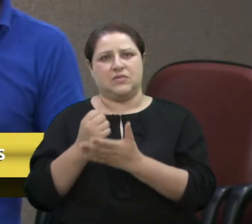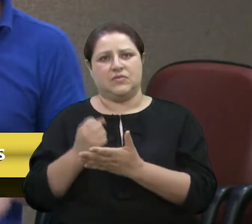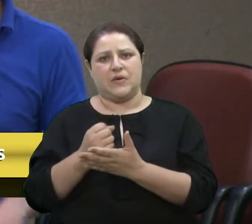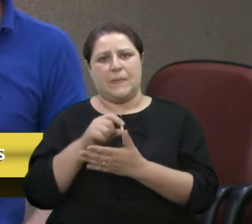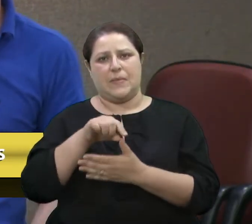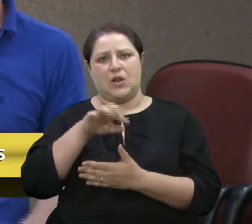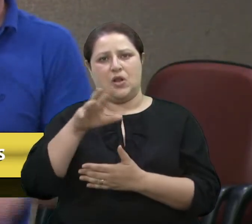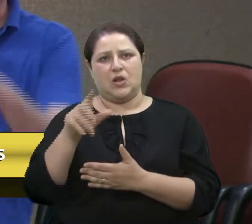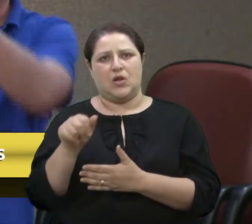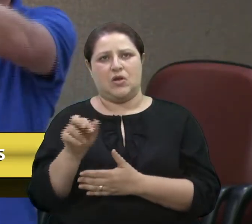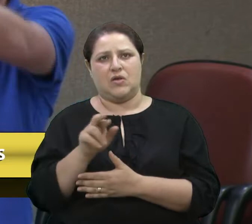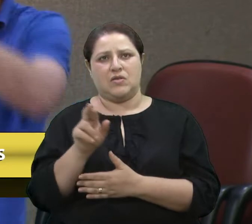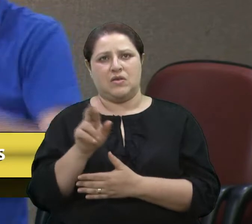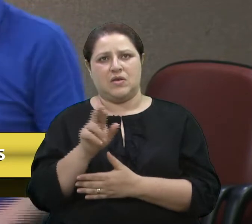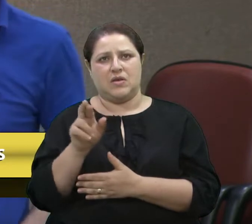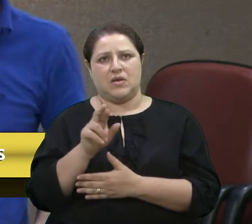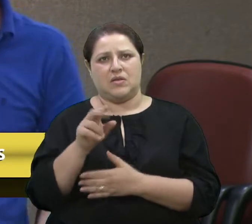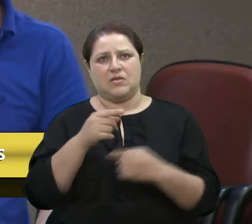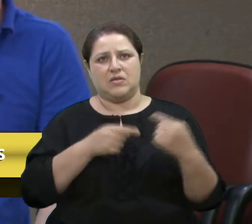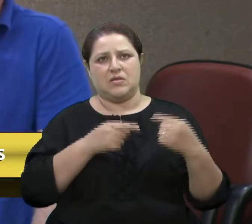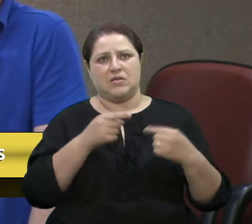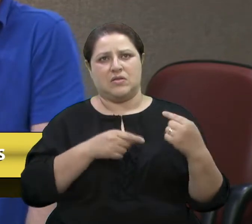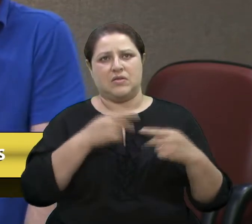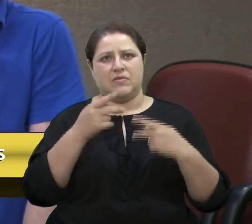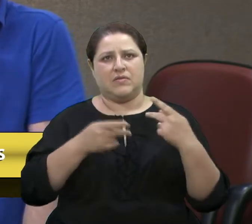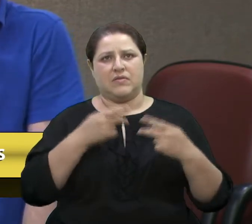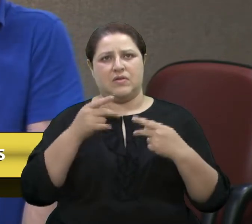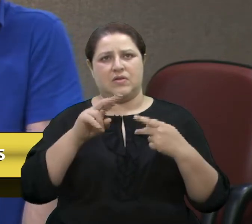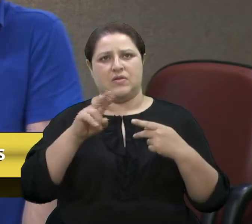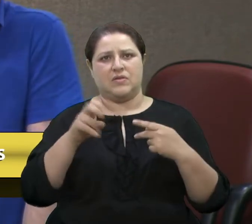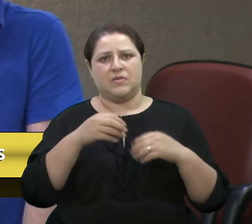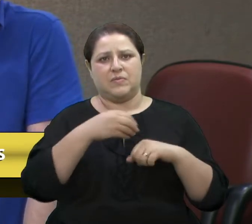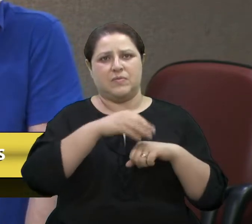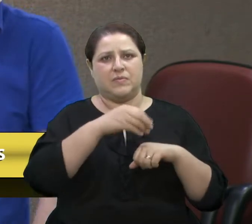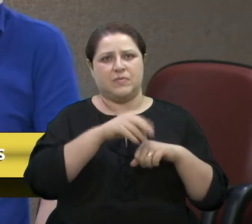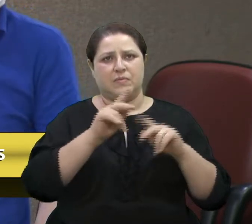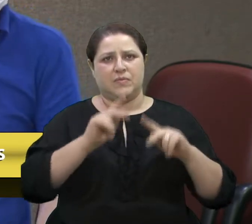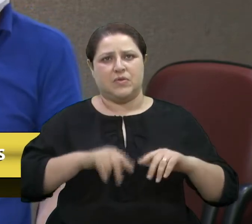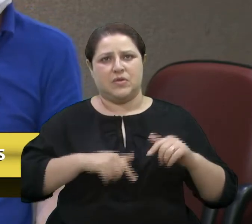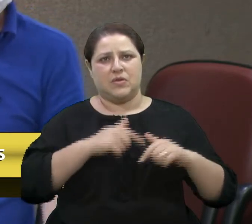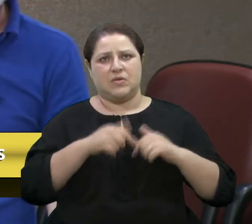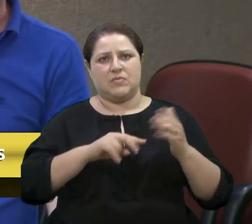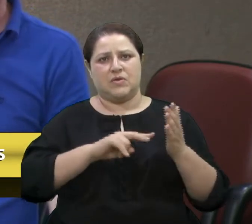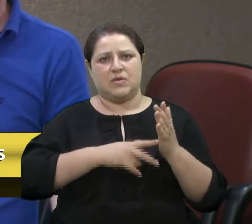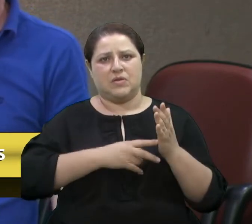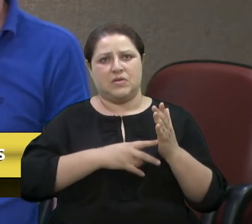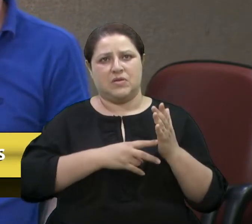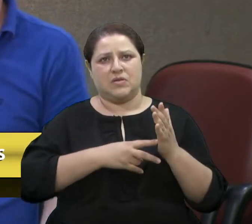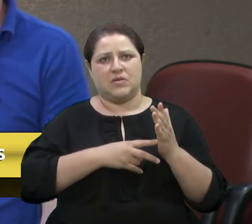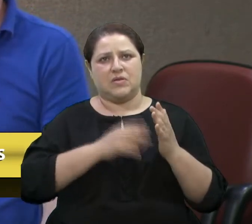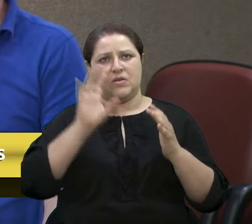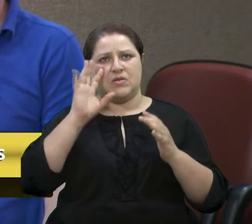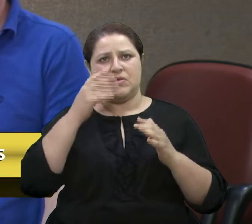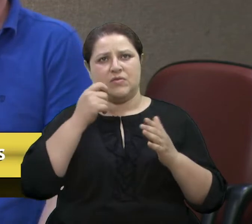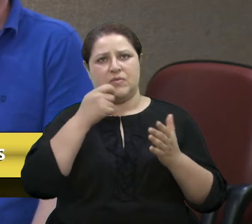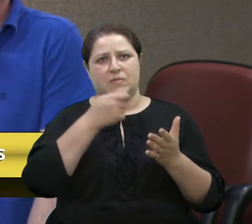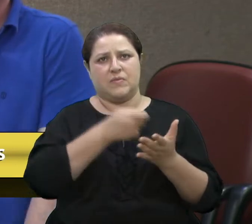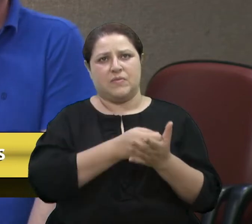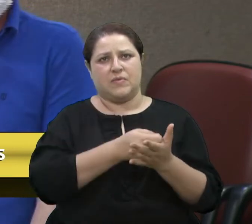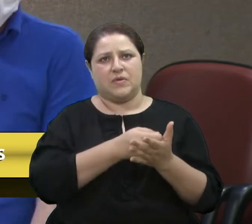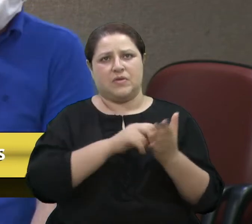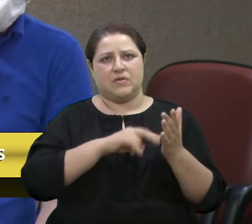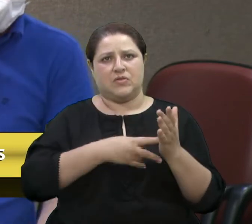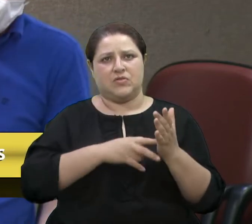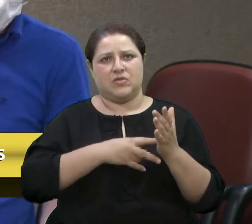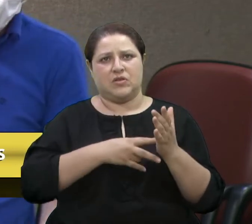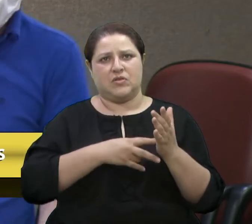milhões, melhor dizendo, naquele discurso que fiz que alertei os trabalhadores do sindicato que eles iriam pagar taxas indevidas ao sindicato.